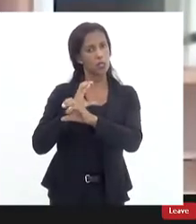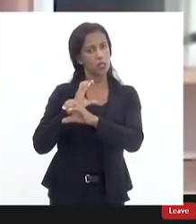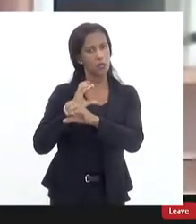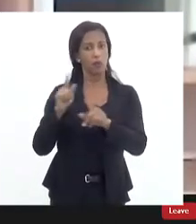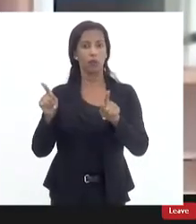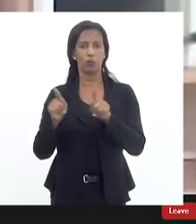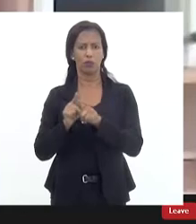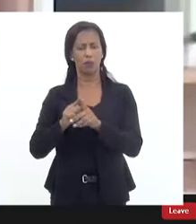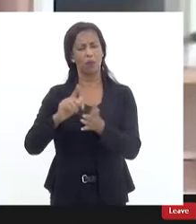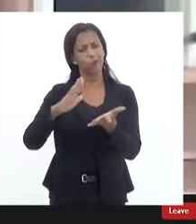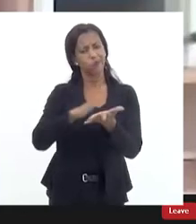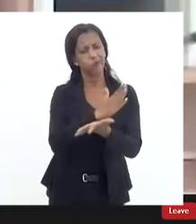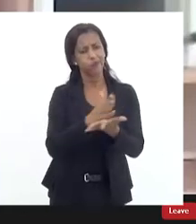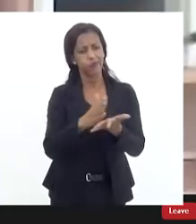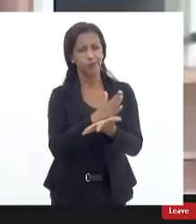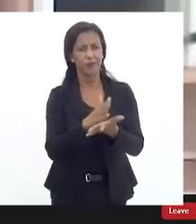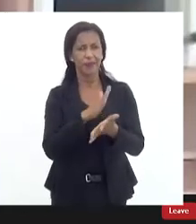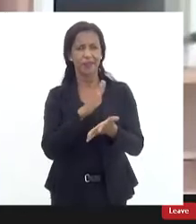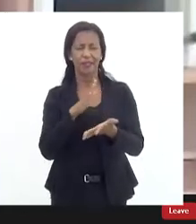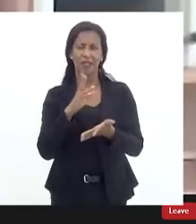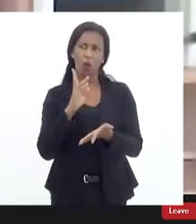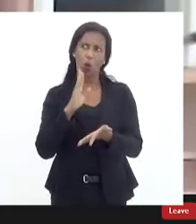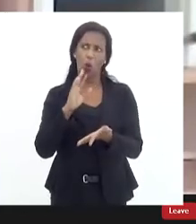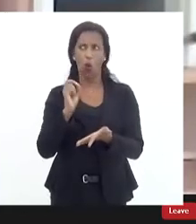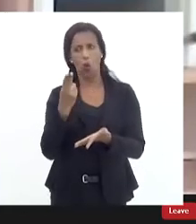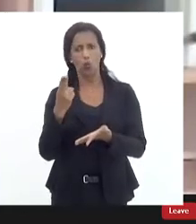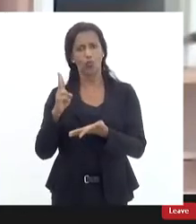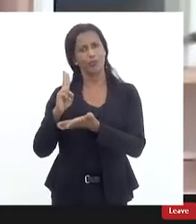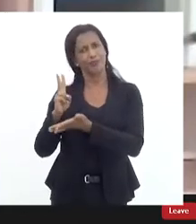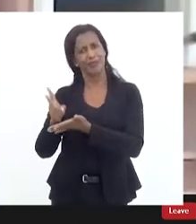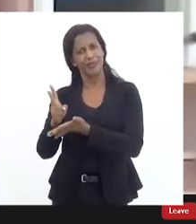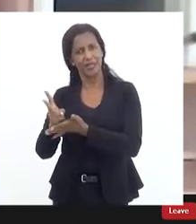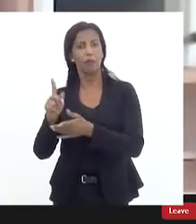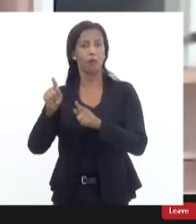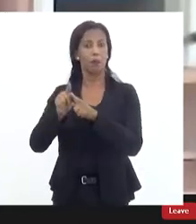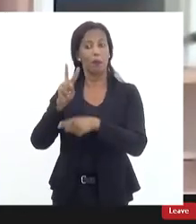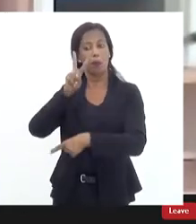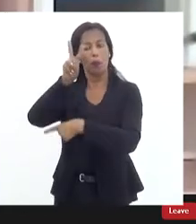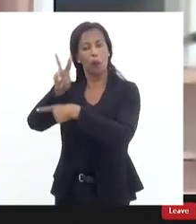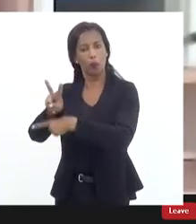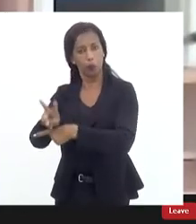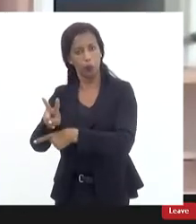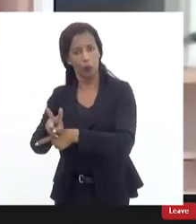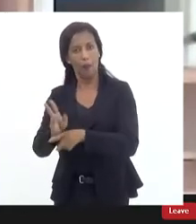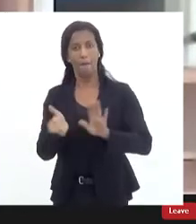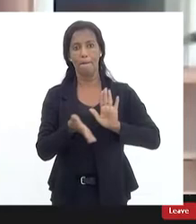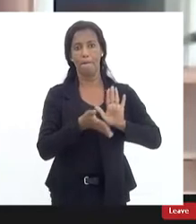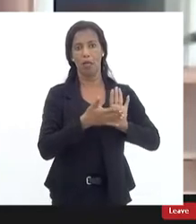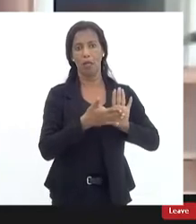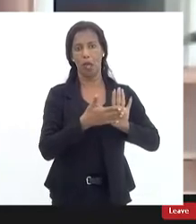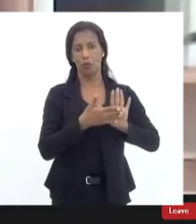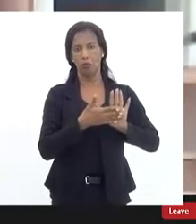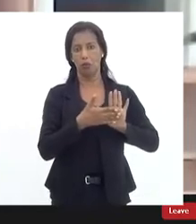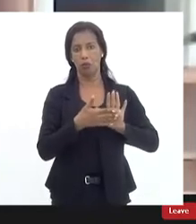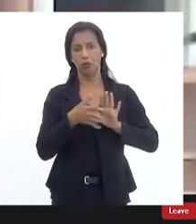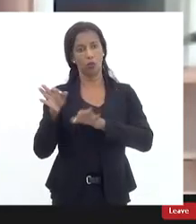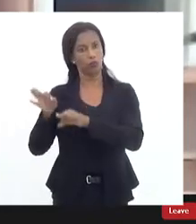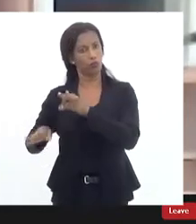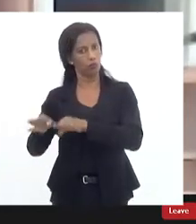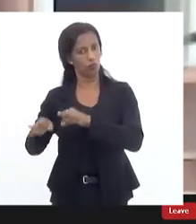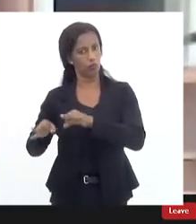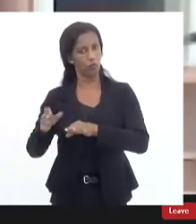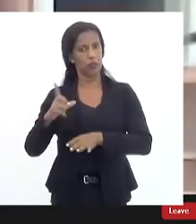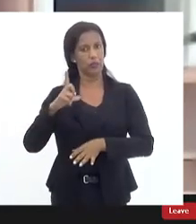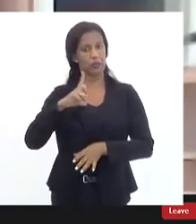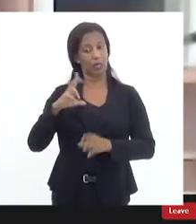grande maioria das vezes se não todas as vezes respaldada no cumprimento de mandatos judiciais então a